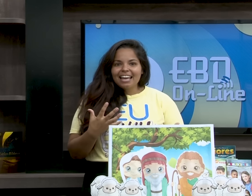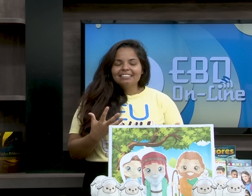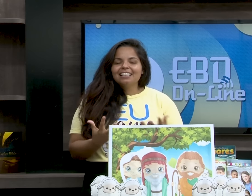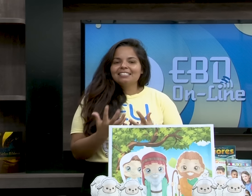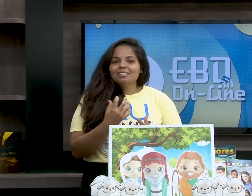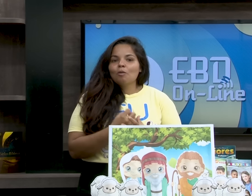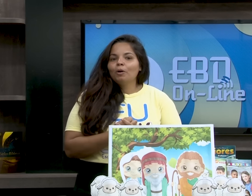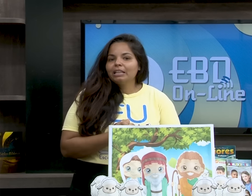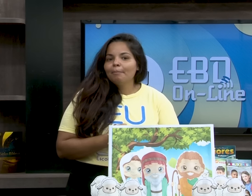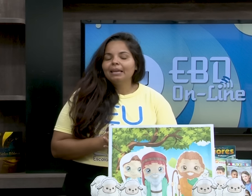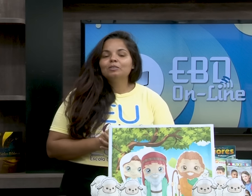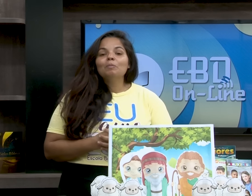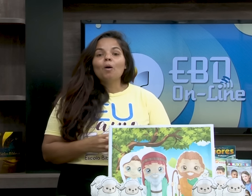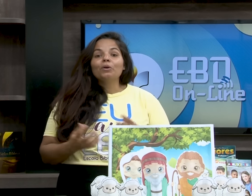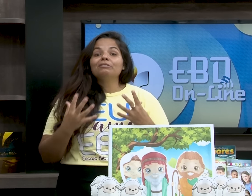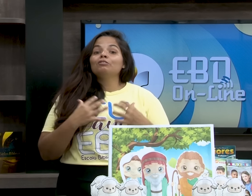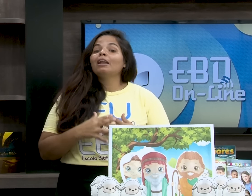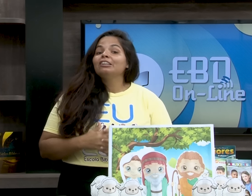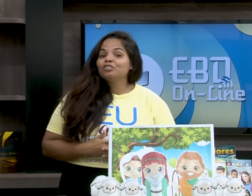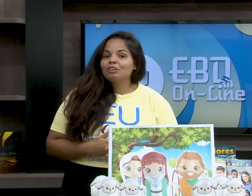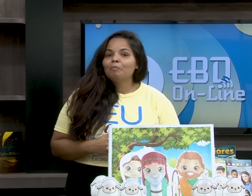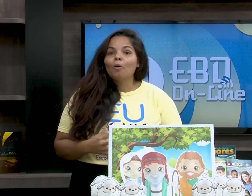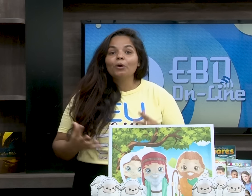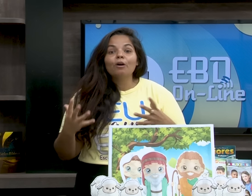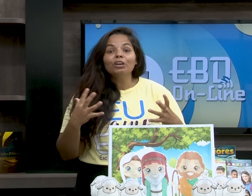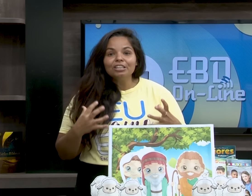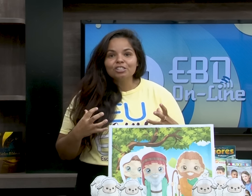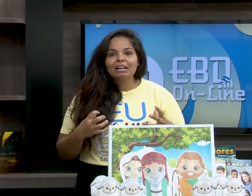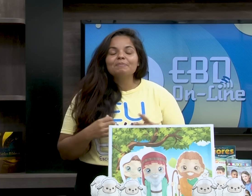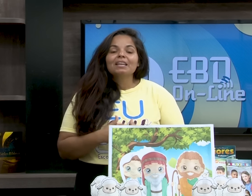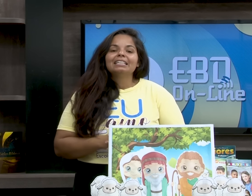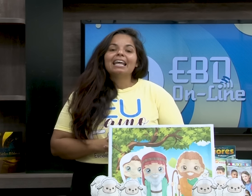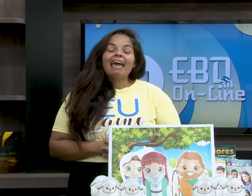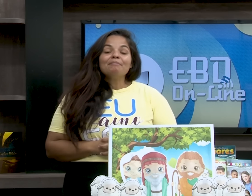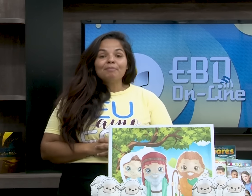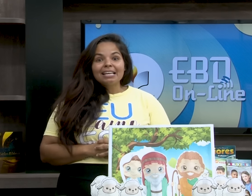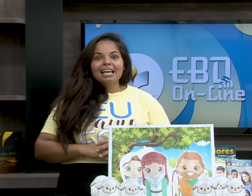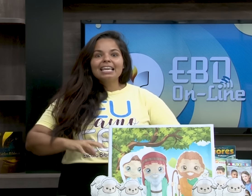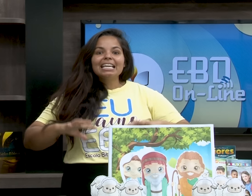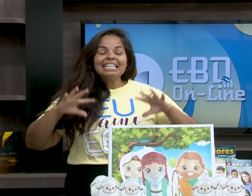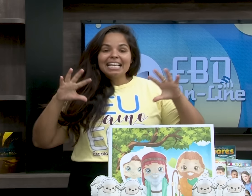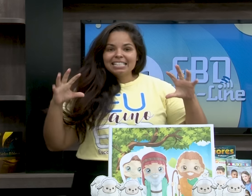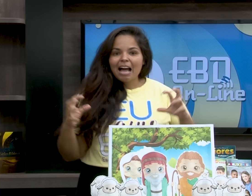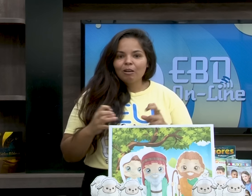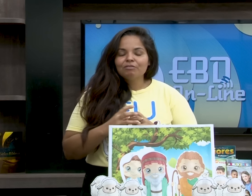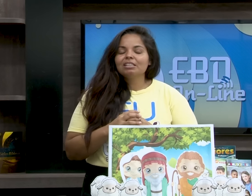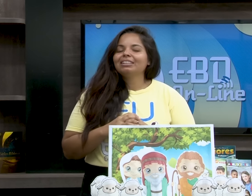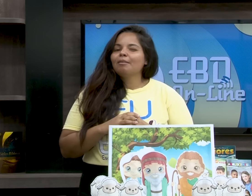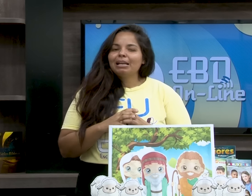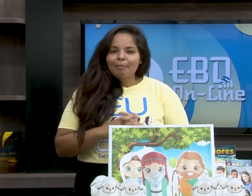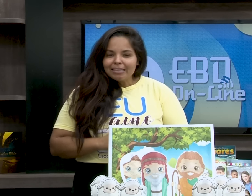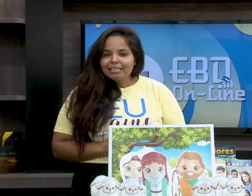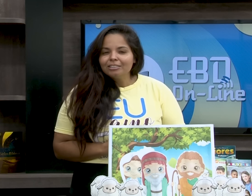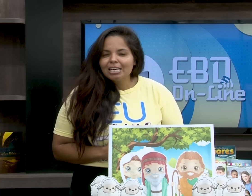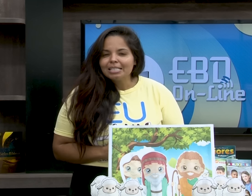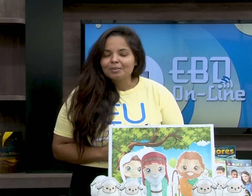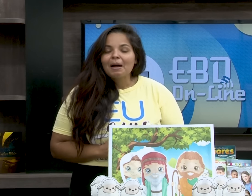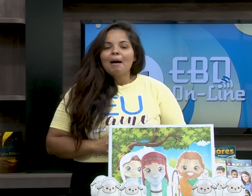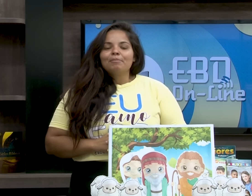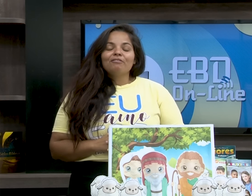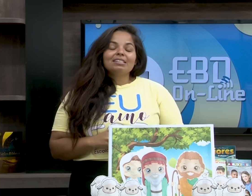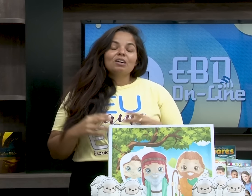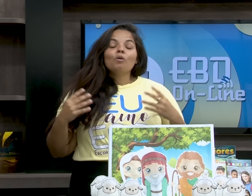tende a trazer esse comportamento um pouco individualista, um pouco egoísta, né? Mas aí, nessa aula, você vai trabalhar bastante